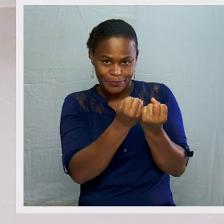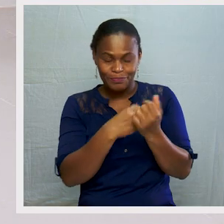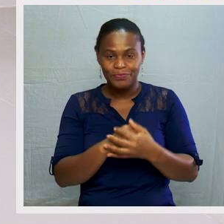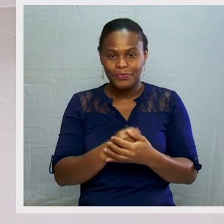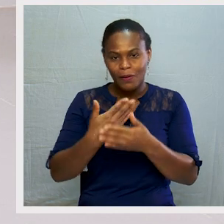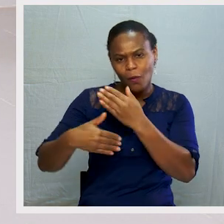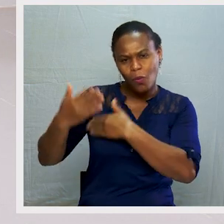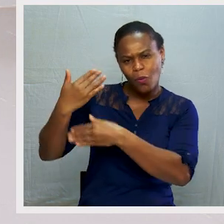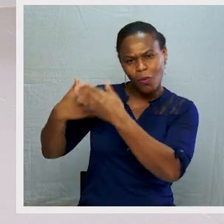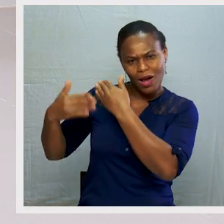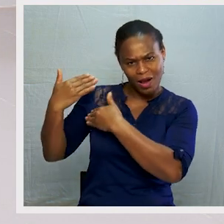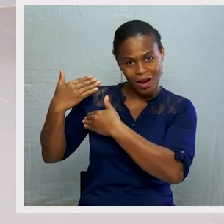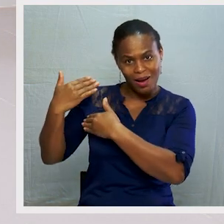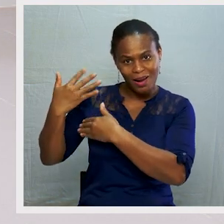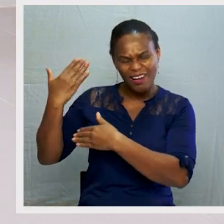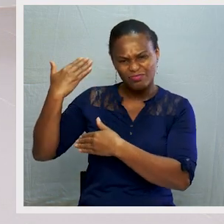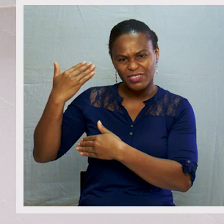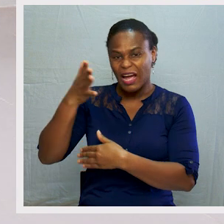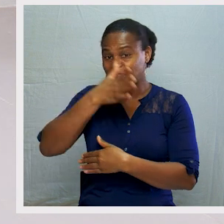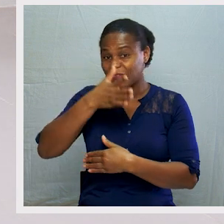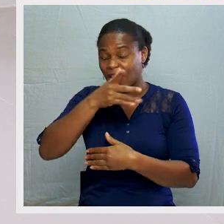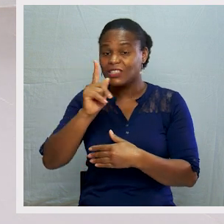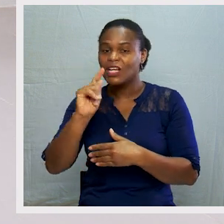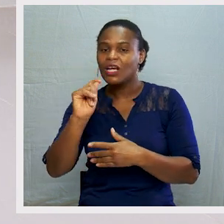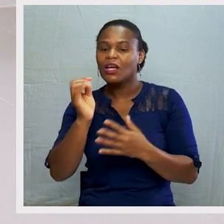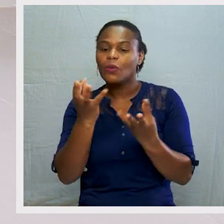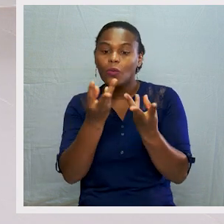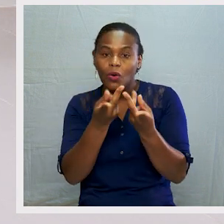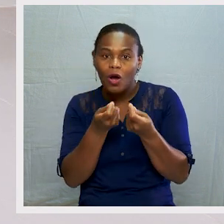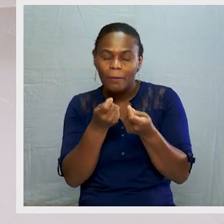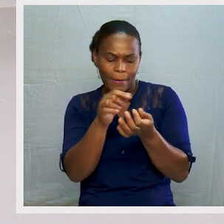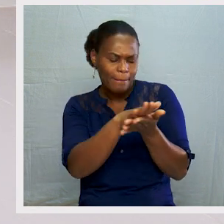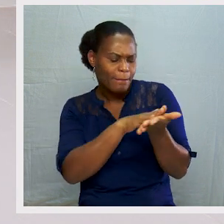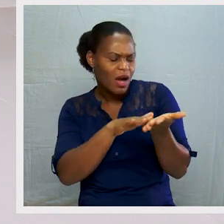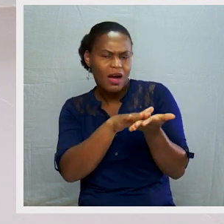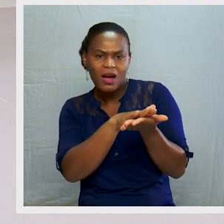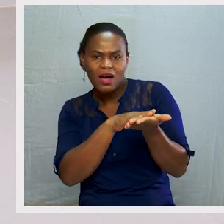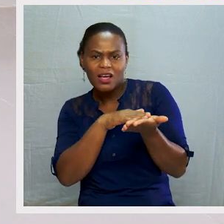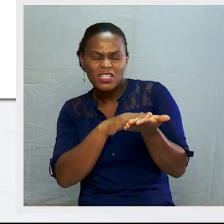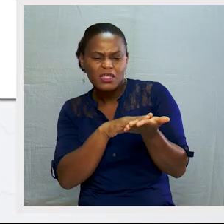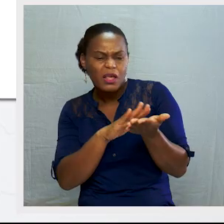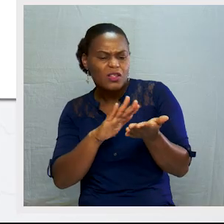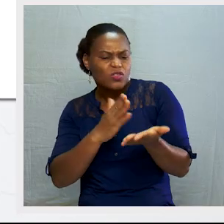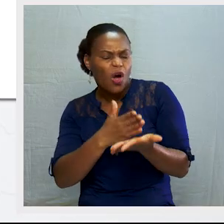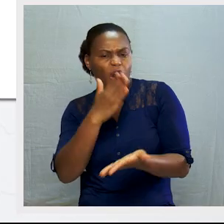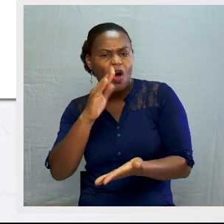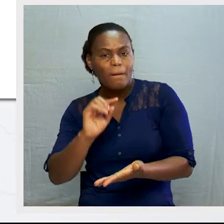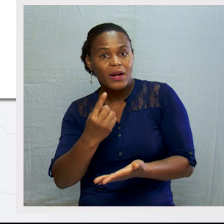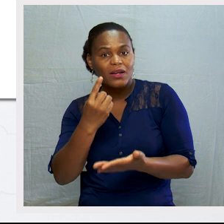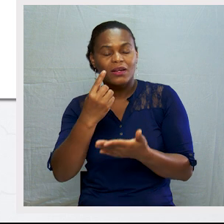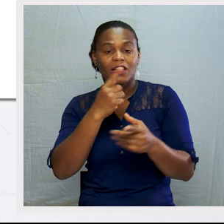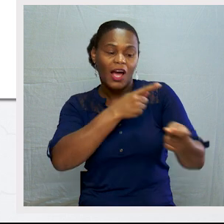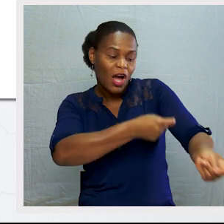No passado, as atividades econômicas baseavam-se essencialmente